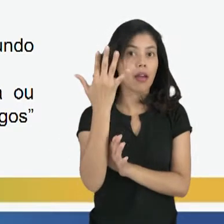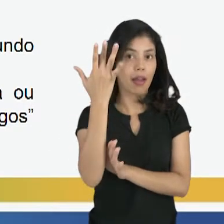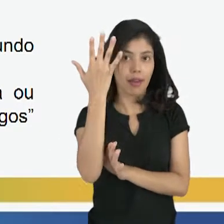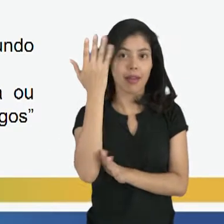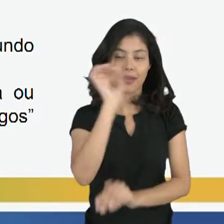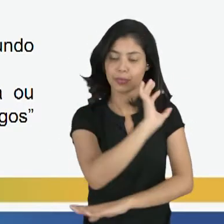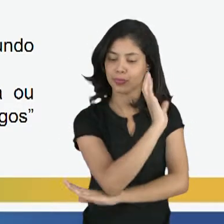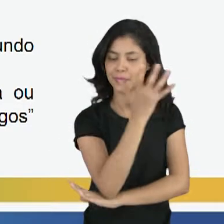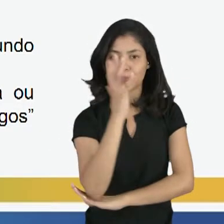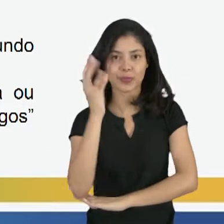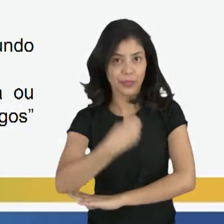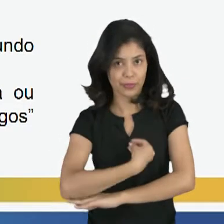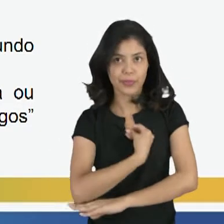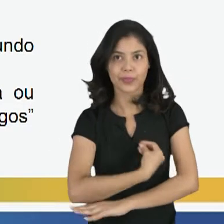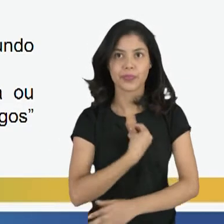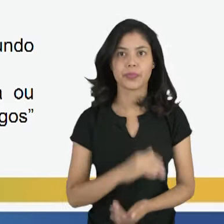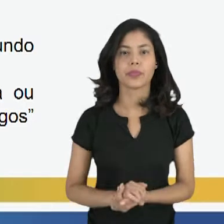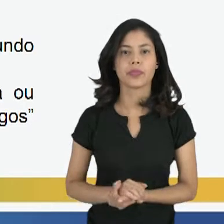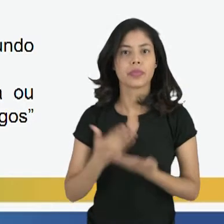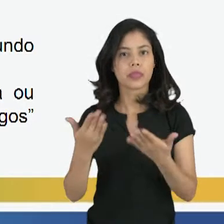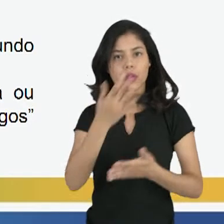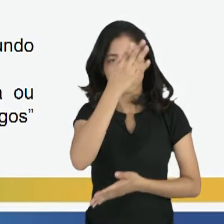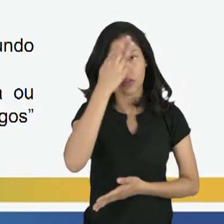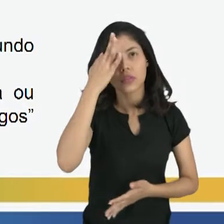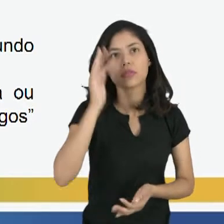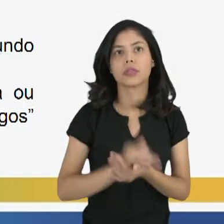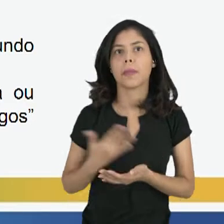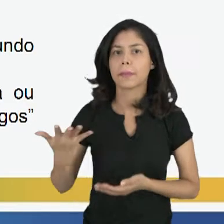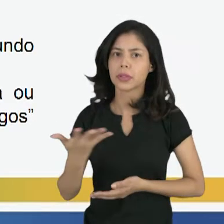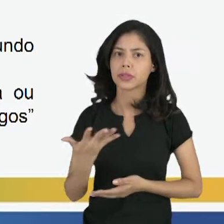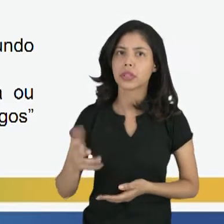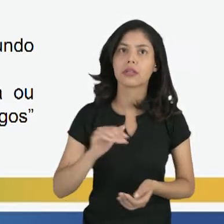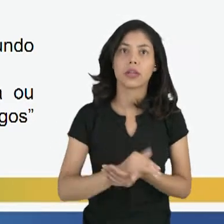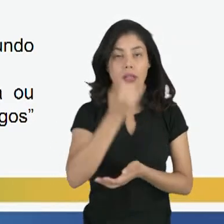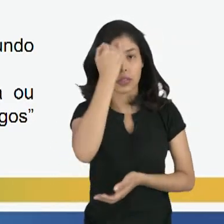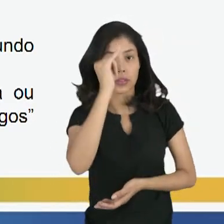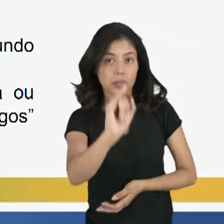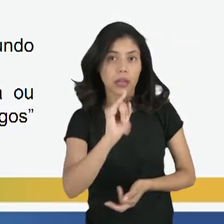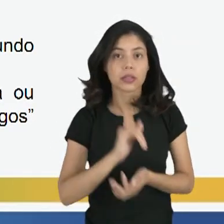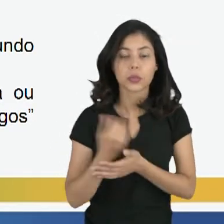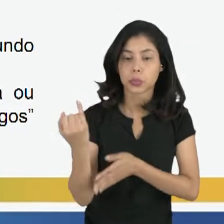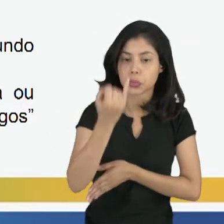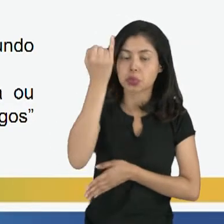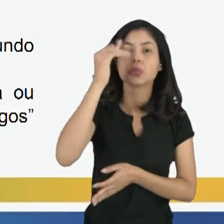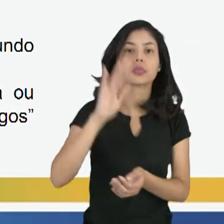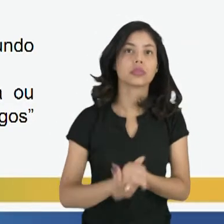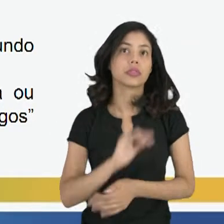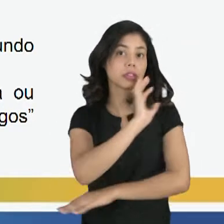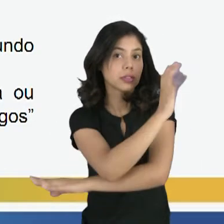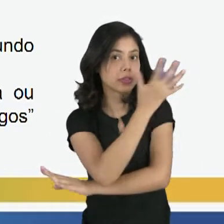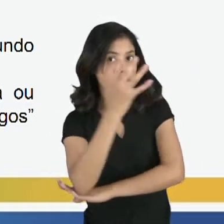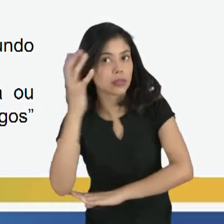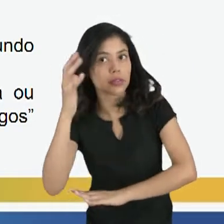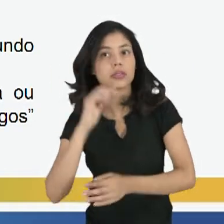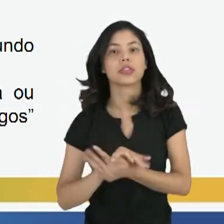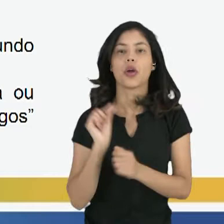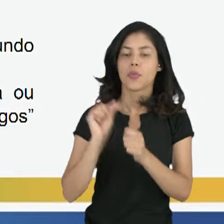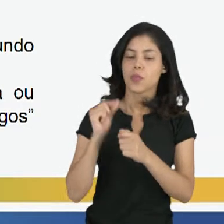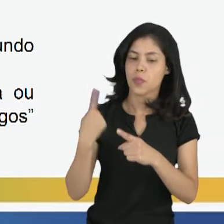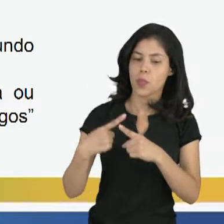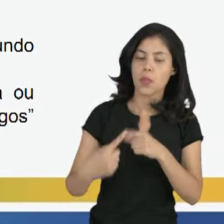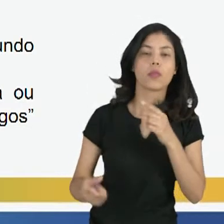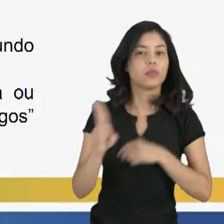e as plantas eram vida. Então, o filósofo baseava suas ideias na lei fundamental da natureza, porque ele usava o